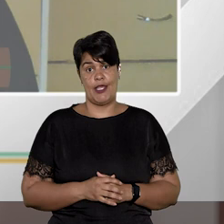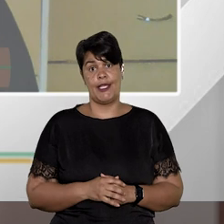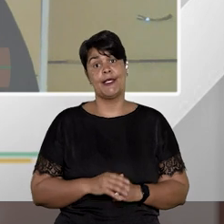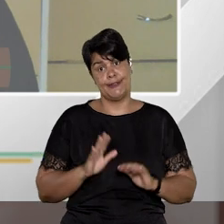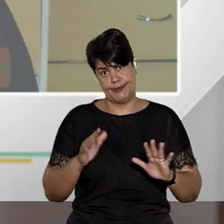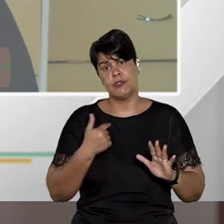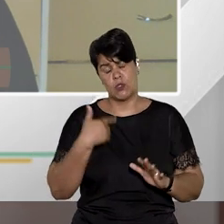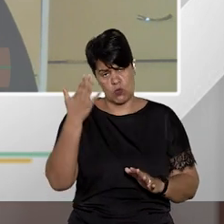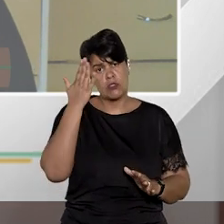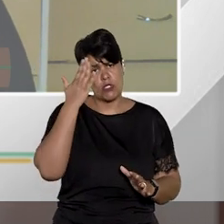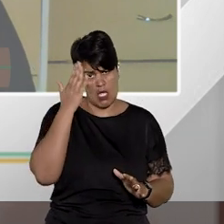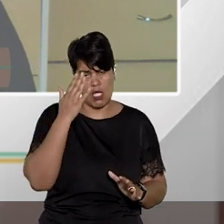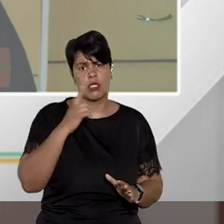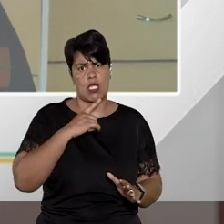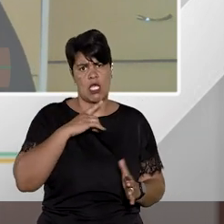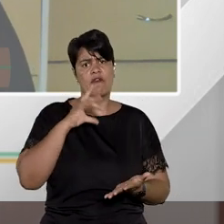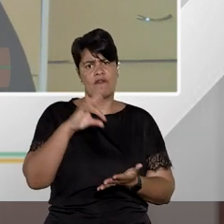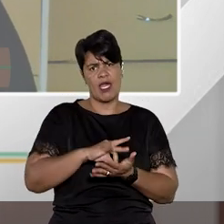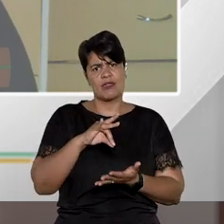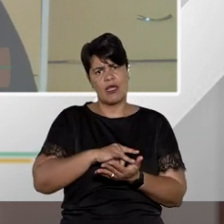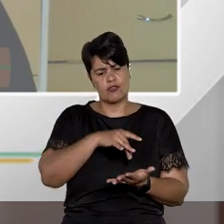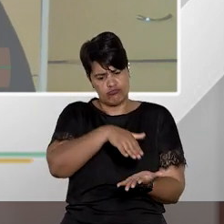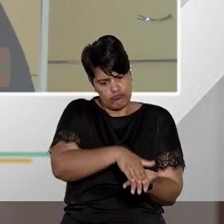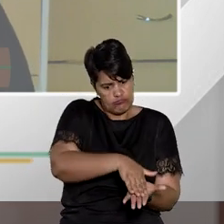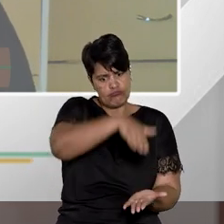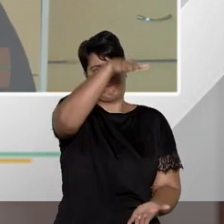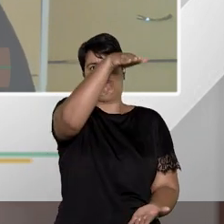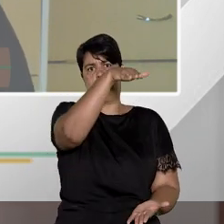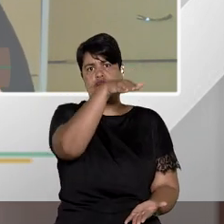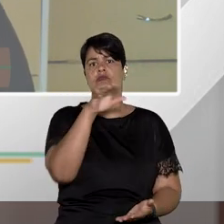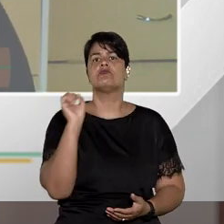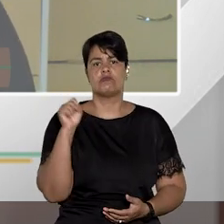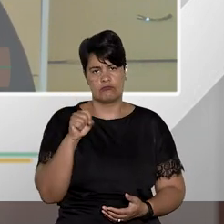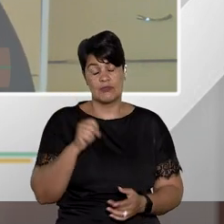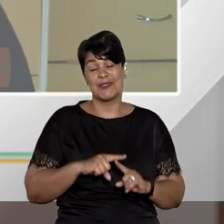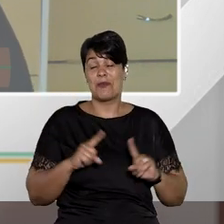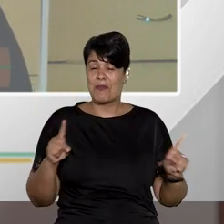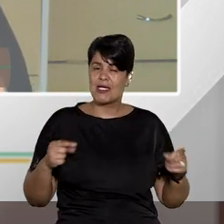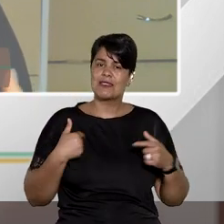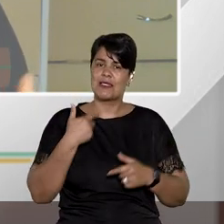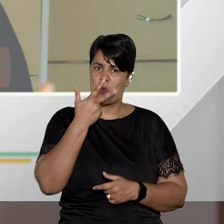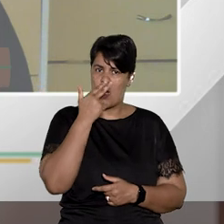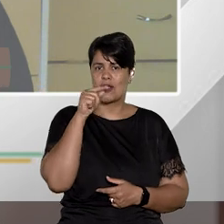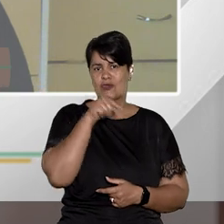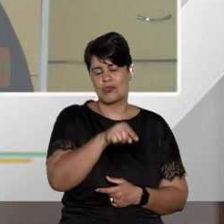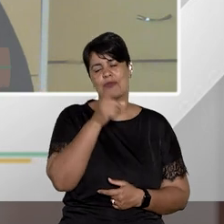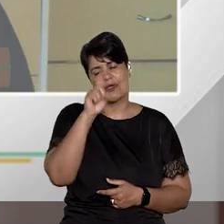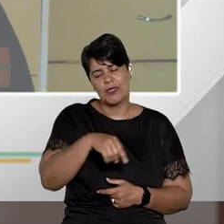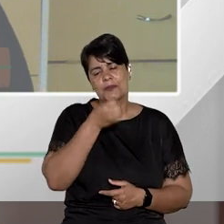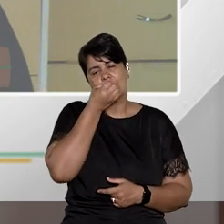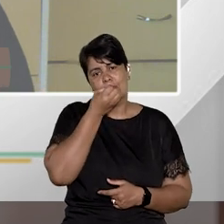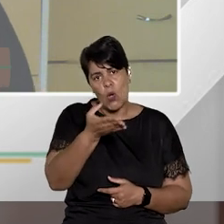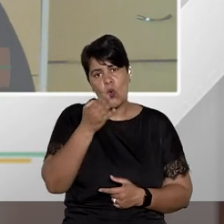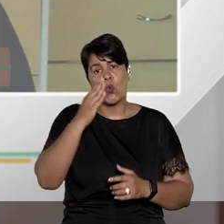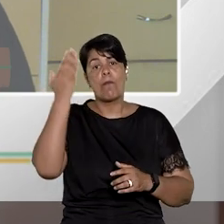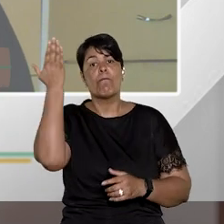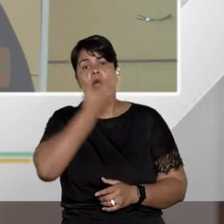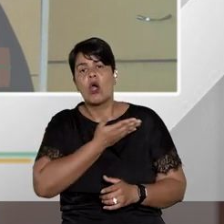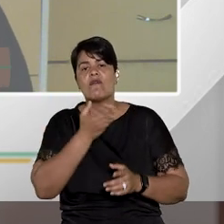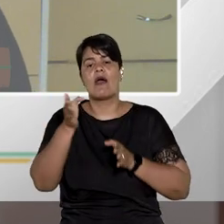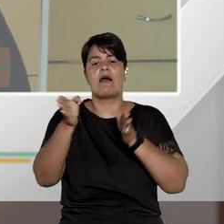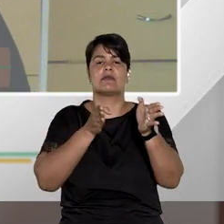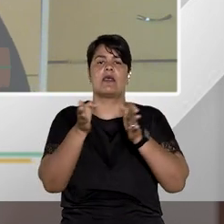existe um excesso acredito que isso é salutar e que isso demonstra um maior acesso